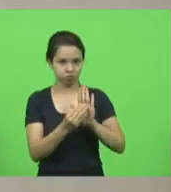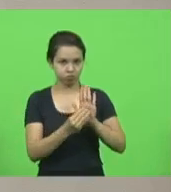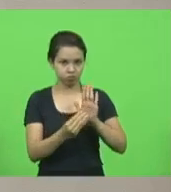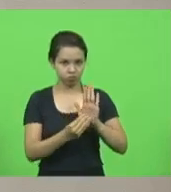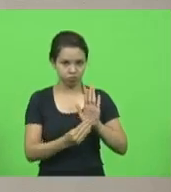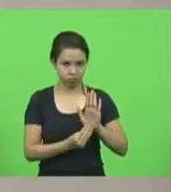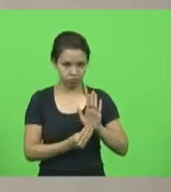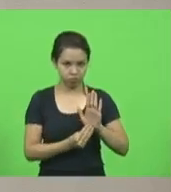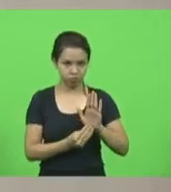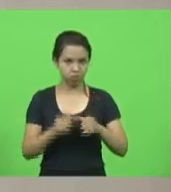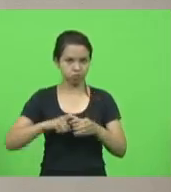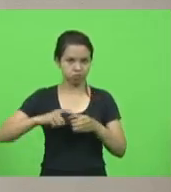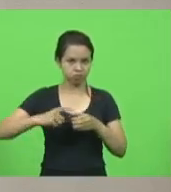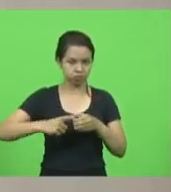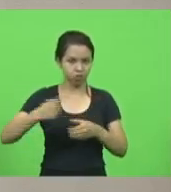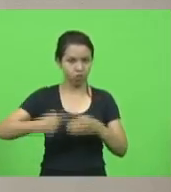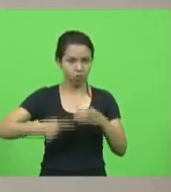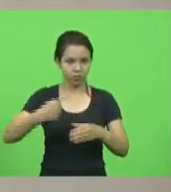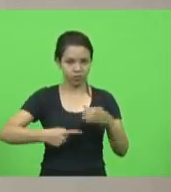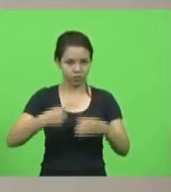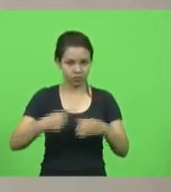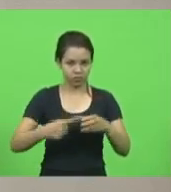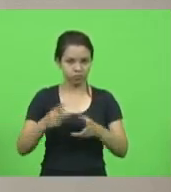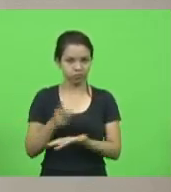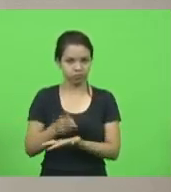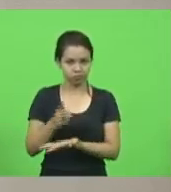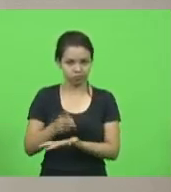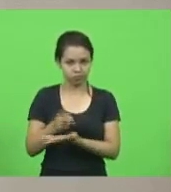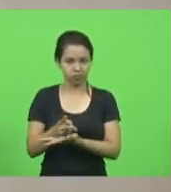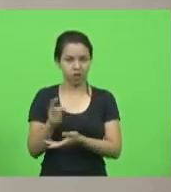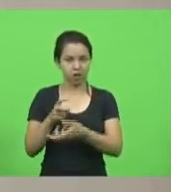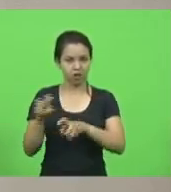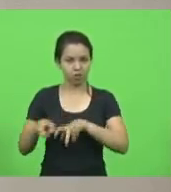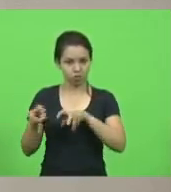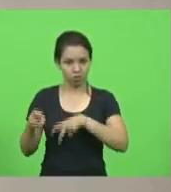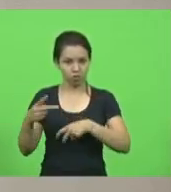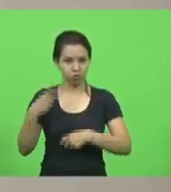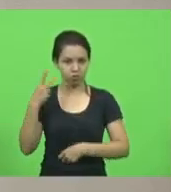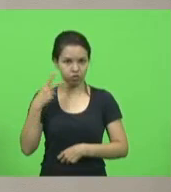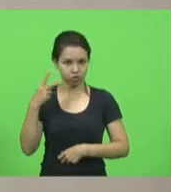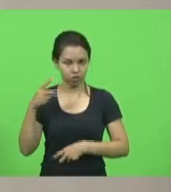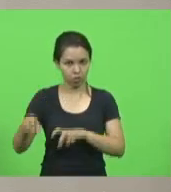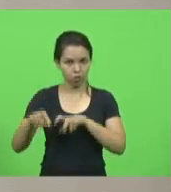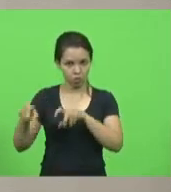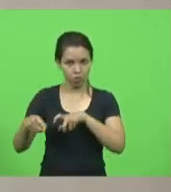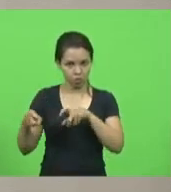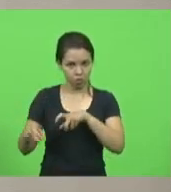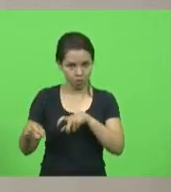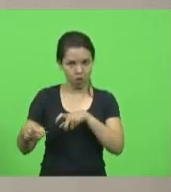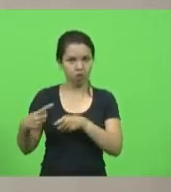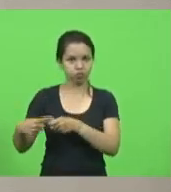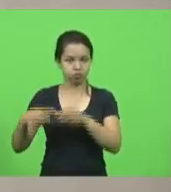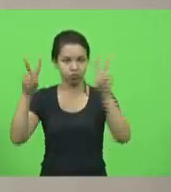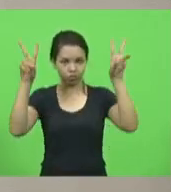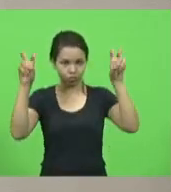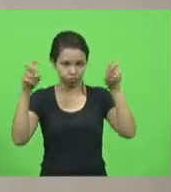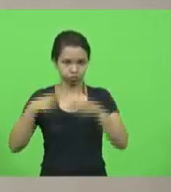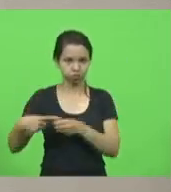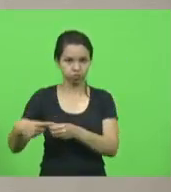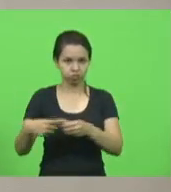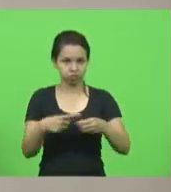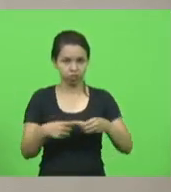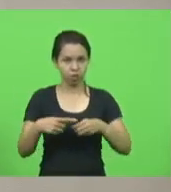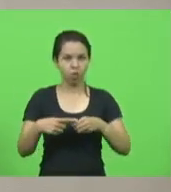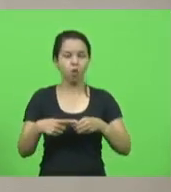permanentes, Comissão de Agricultura e Política Rural, Comissão de Assuntos Municipais, Comissão de Constituição e Justiça,